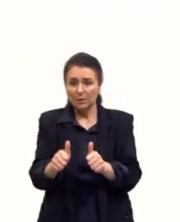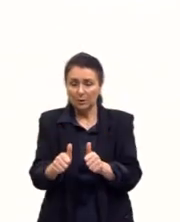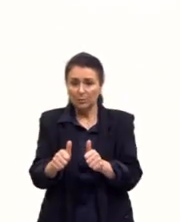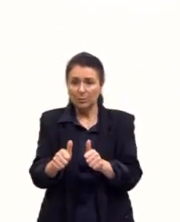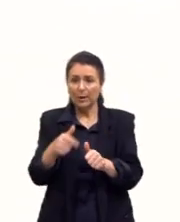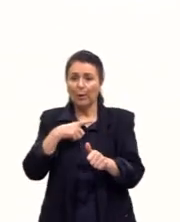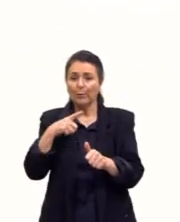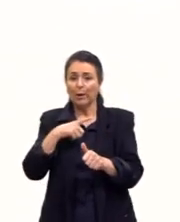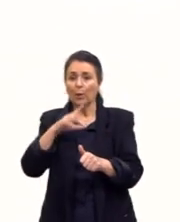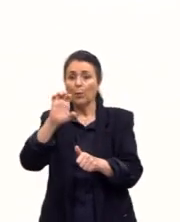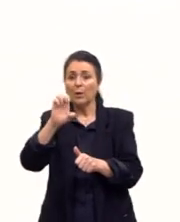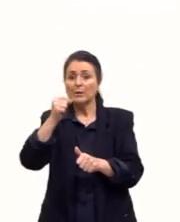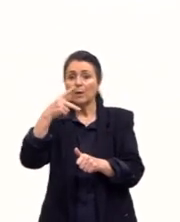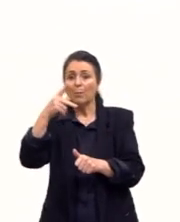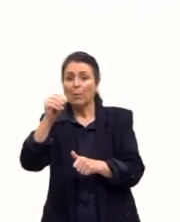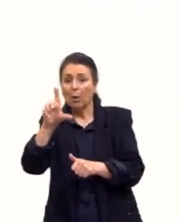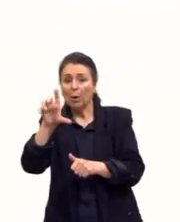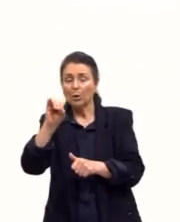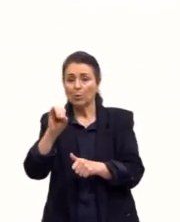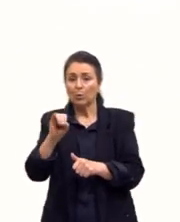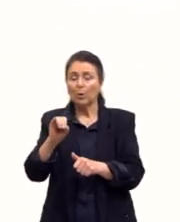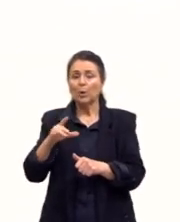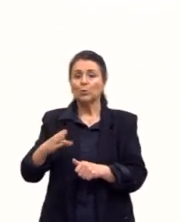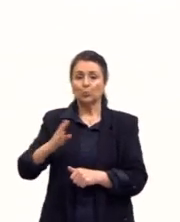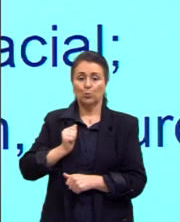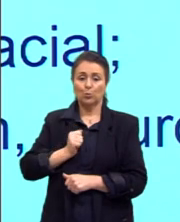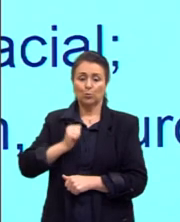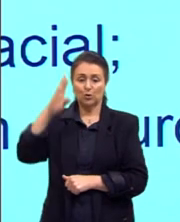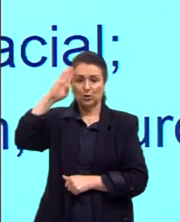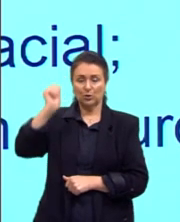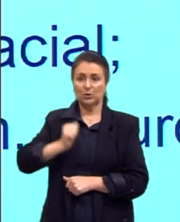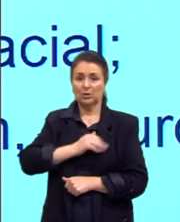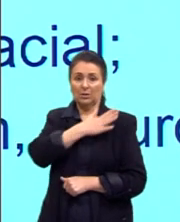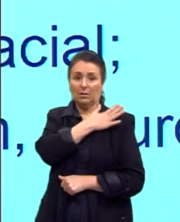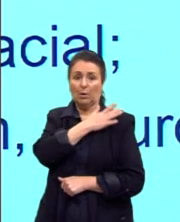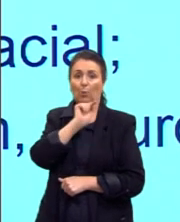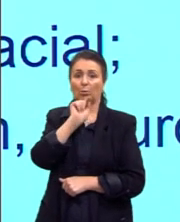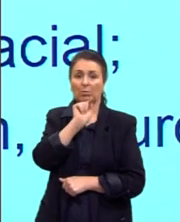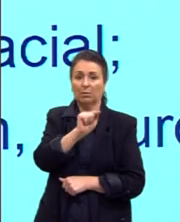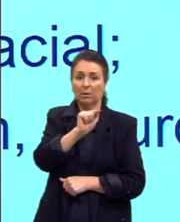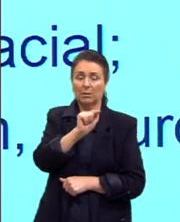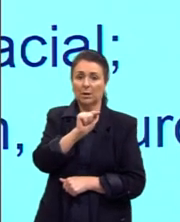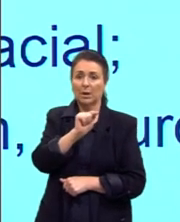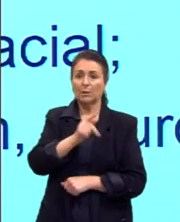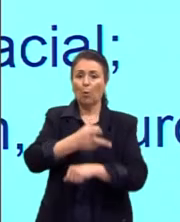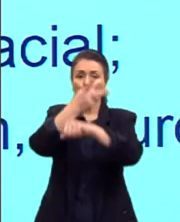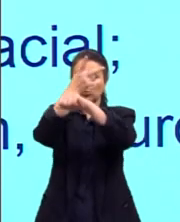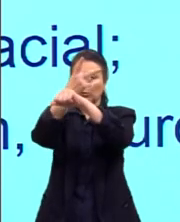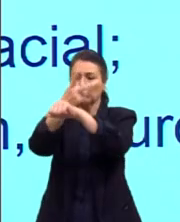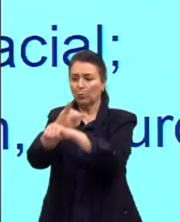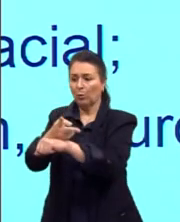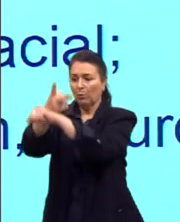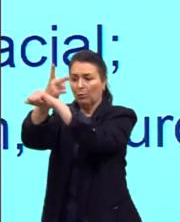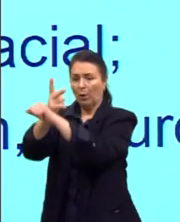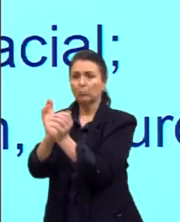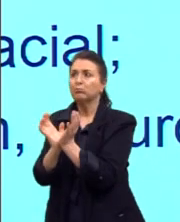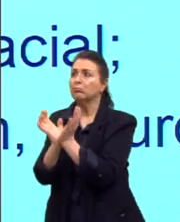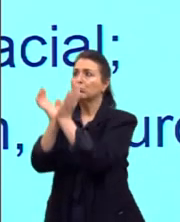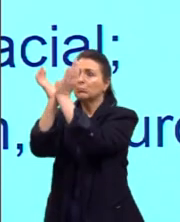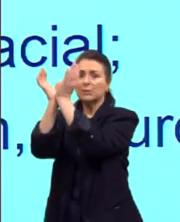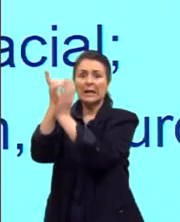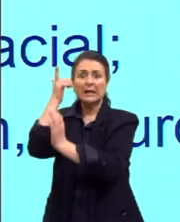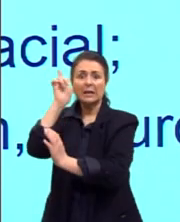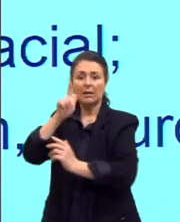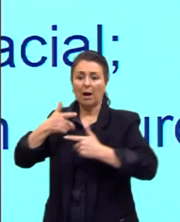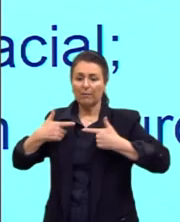daquele general que eu mostrei no início, o Storms. Isso aqui são troféus que ele tinha das guerras. Ele ia